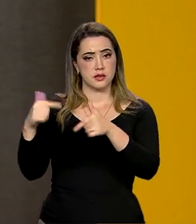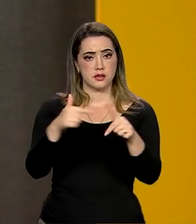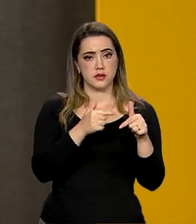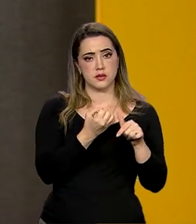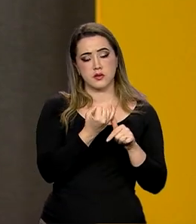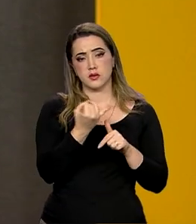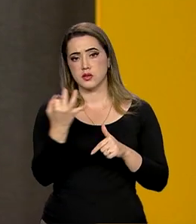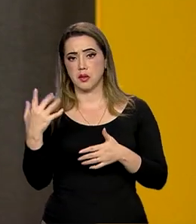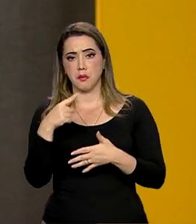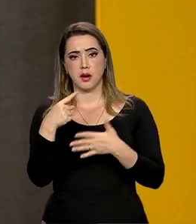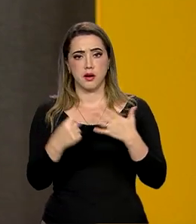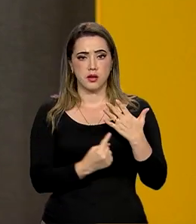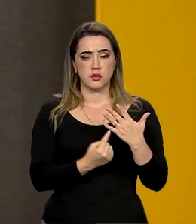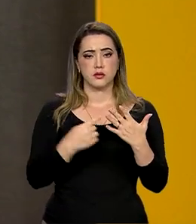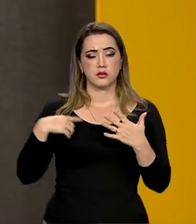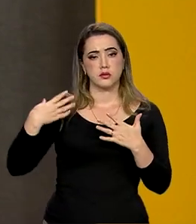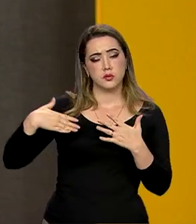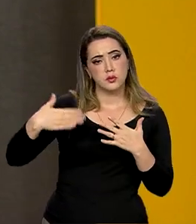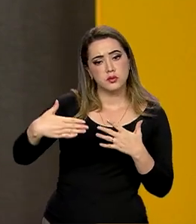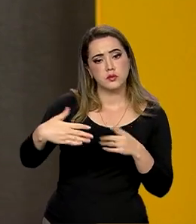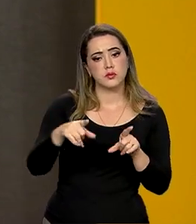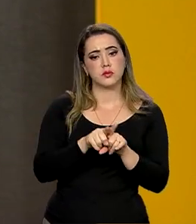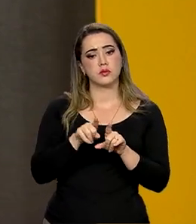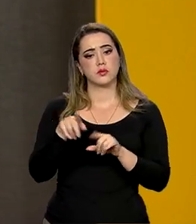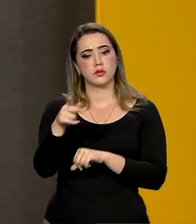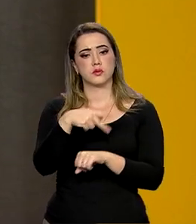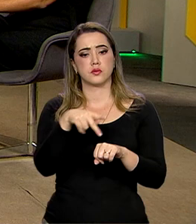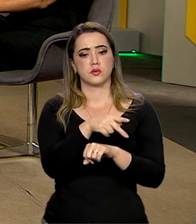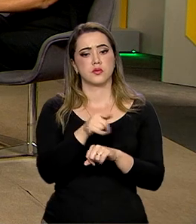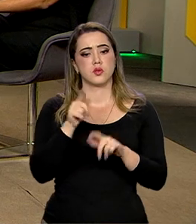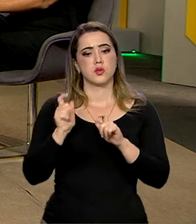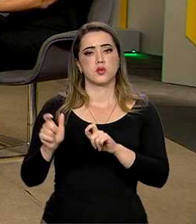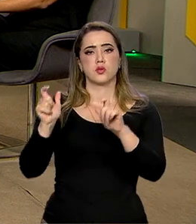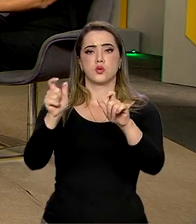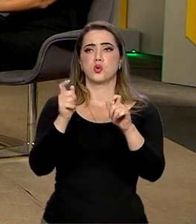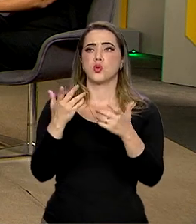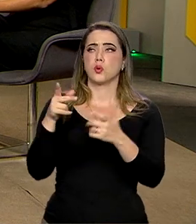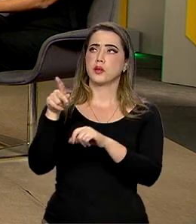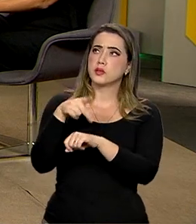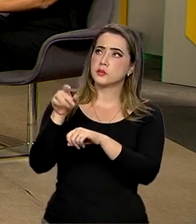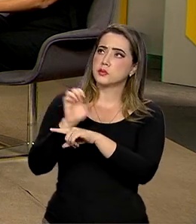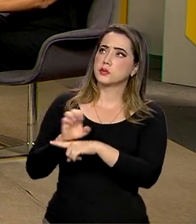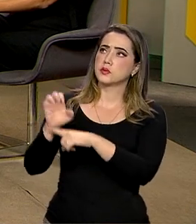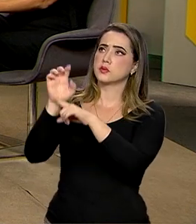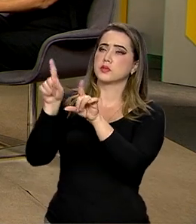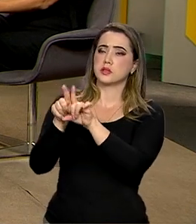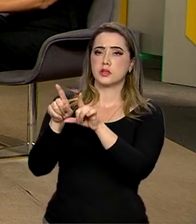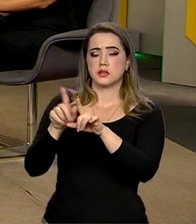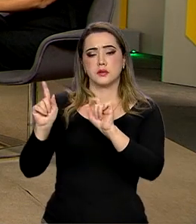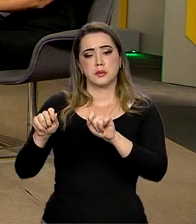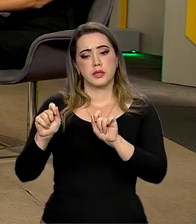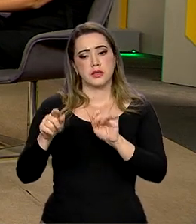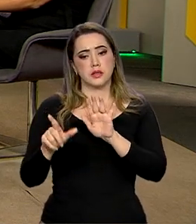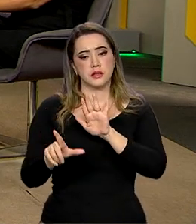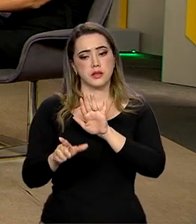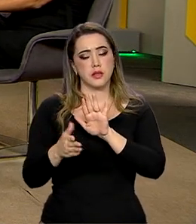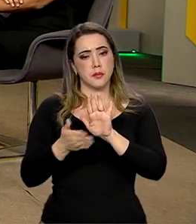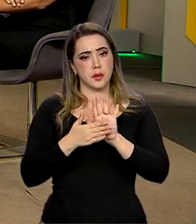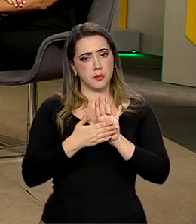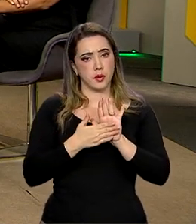mutirões ao longo, ao redor do país, em vários estados e também existe uma proposta,